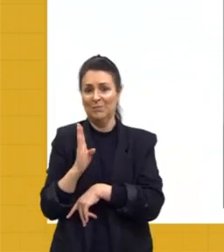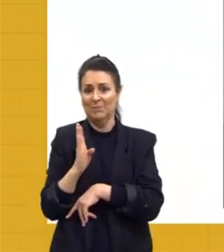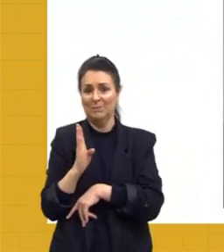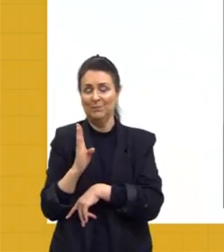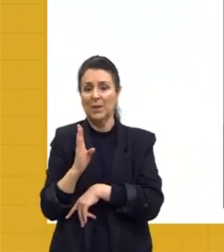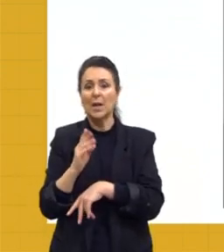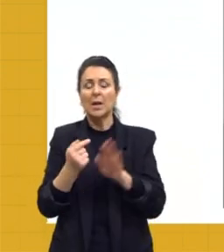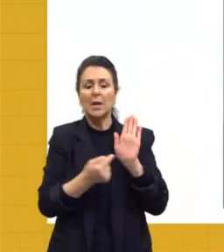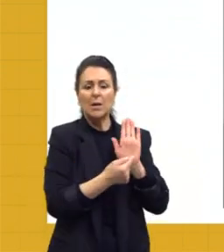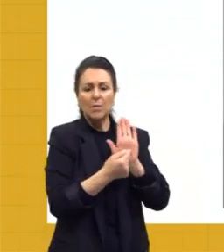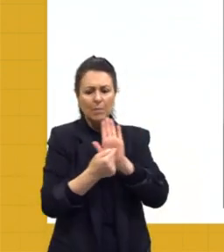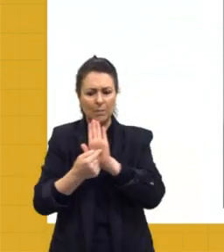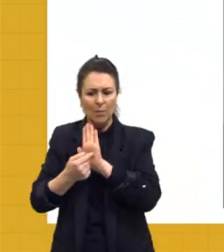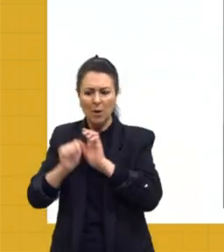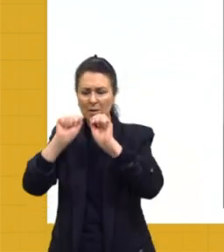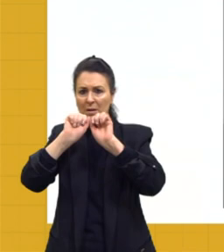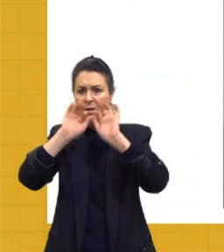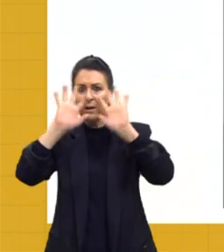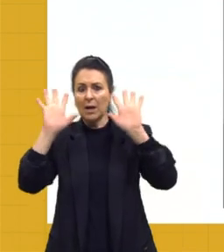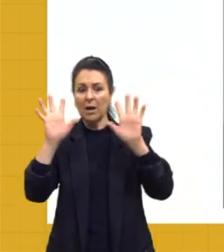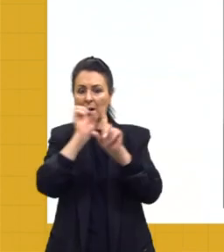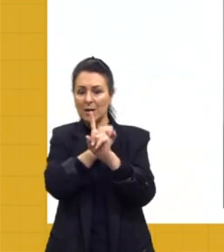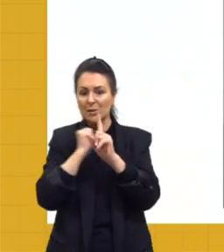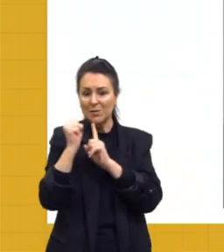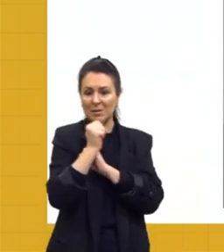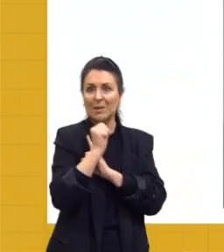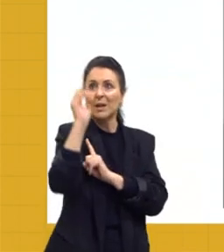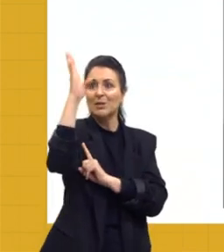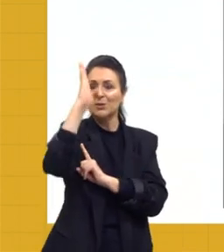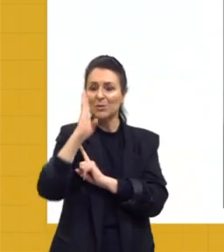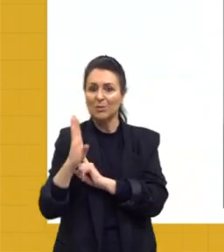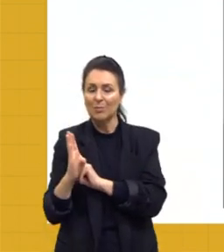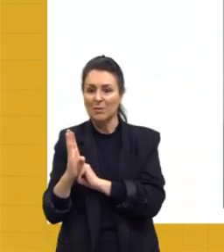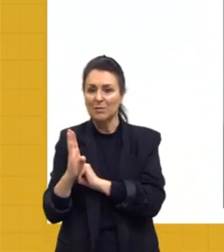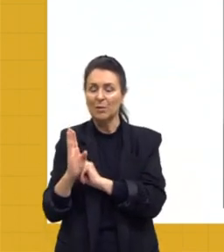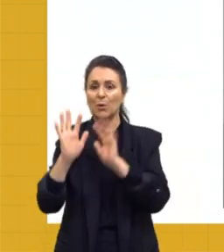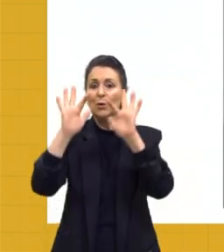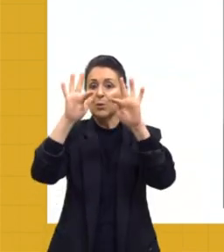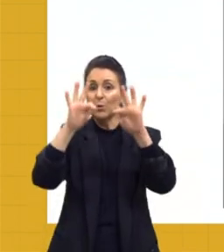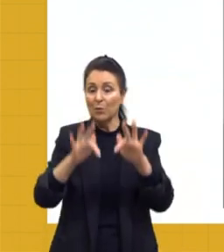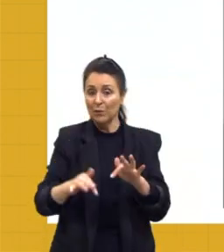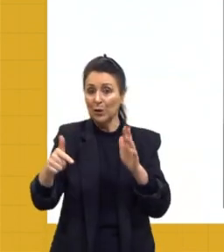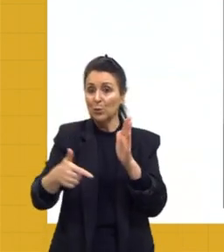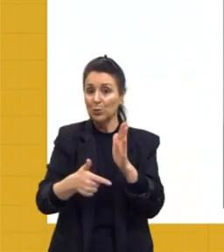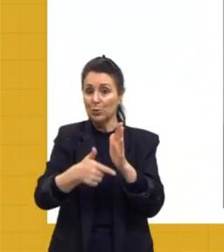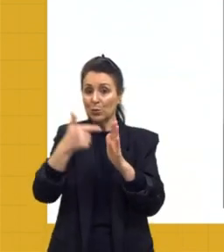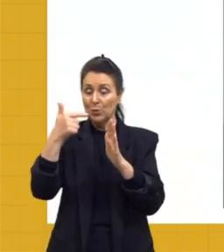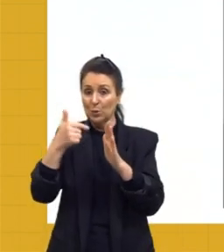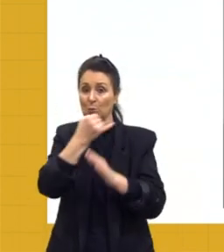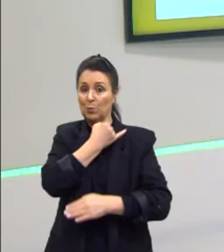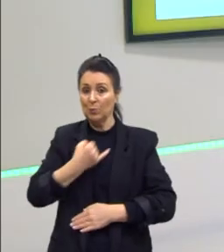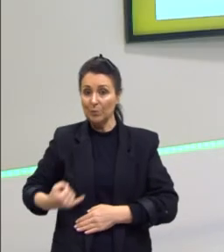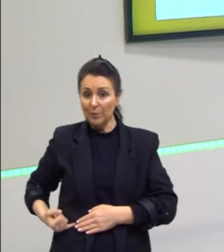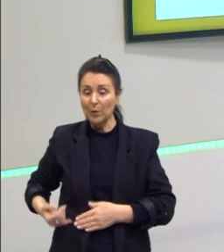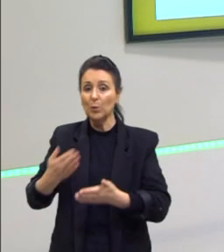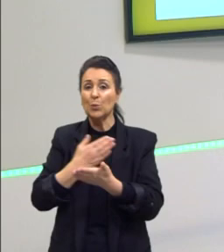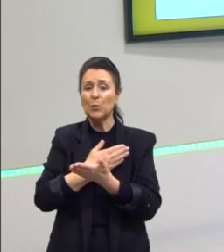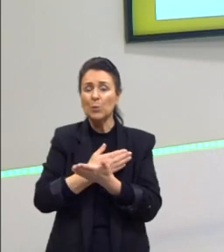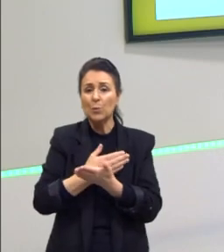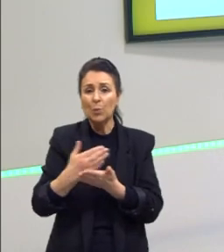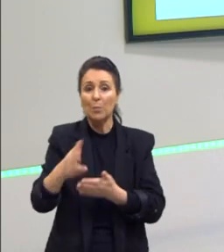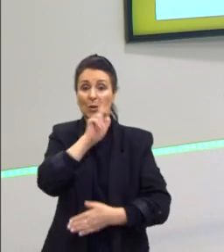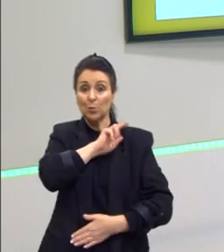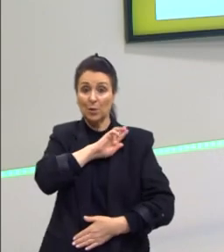Ele retrata muito bem essa sociedade brasileira no final do Segundo Império e no início da República. Mostra questões da vida